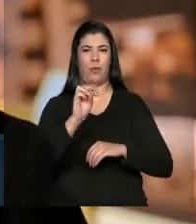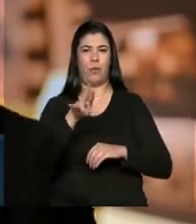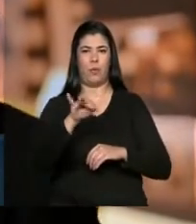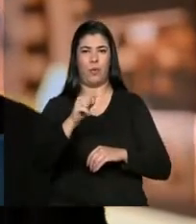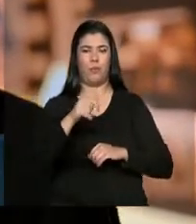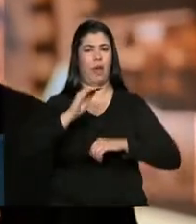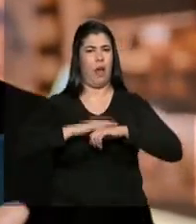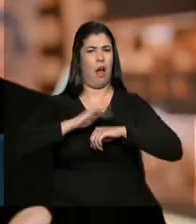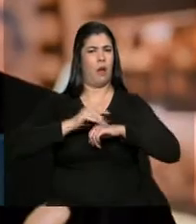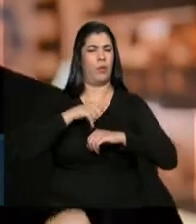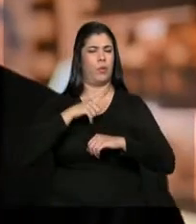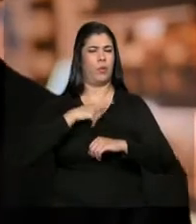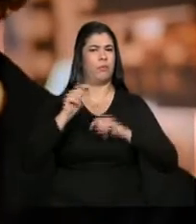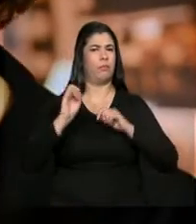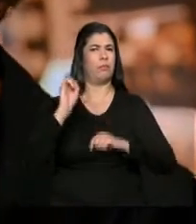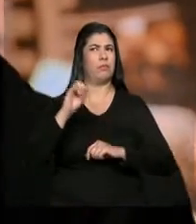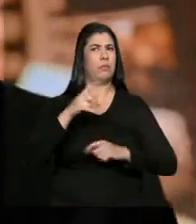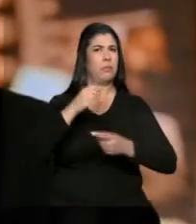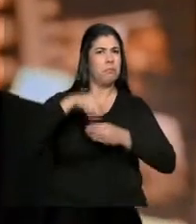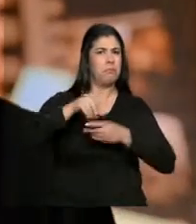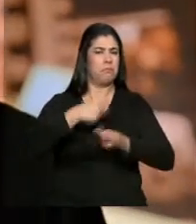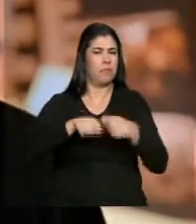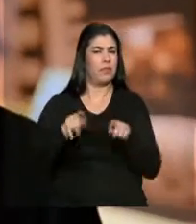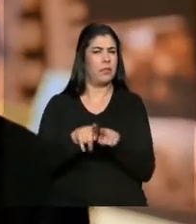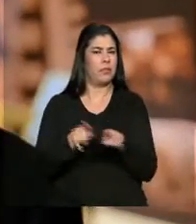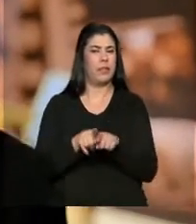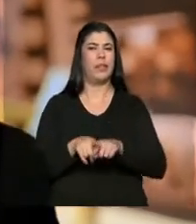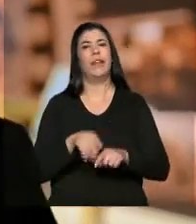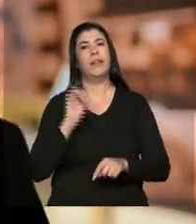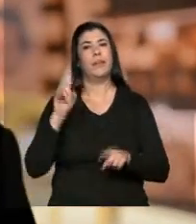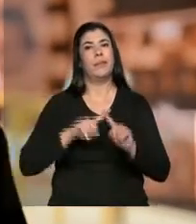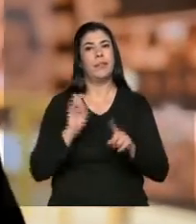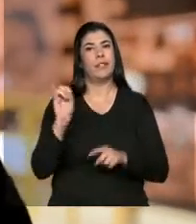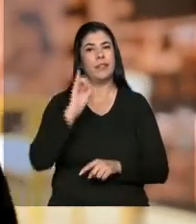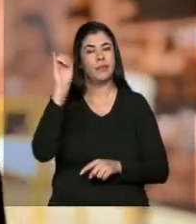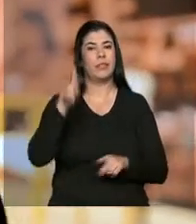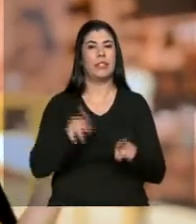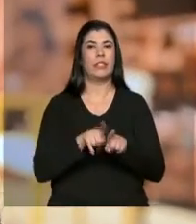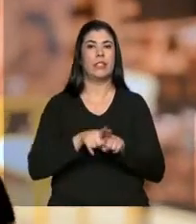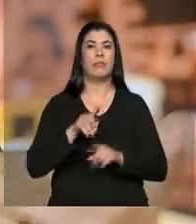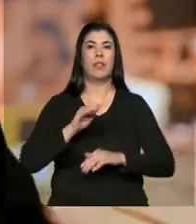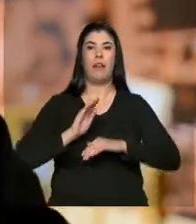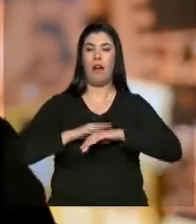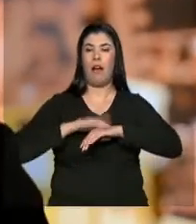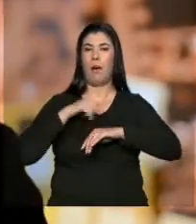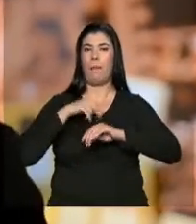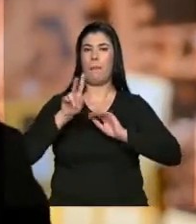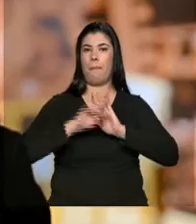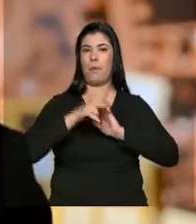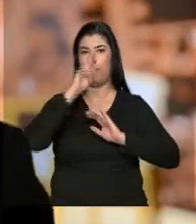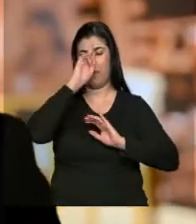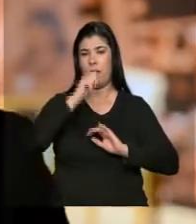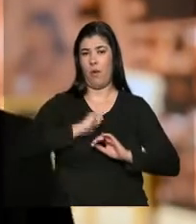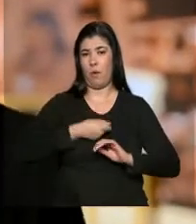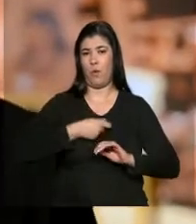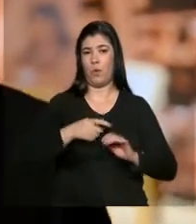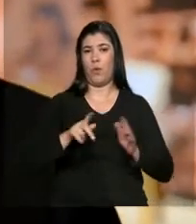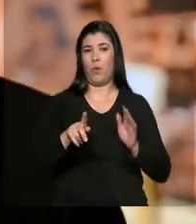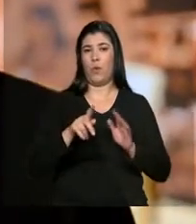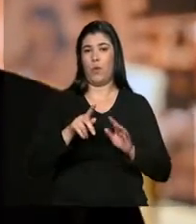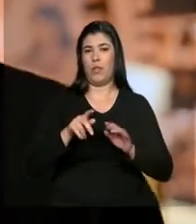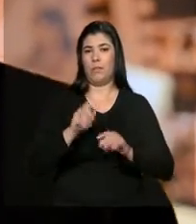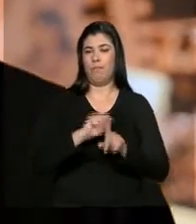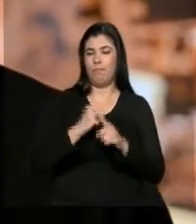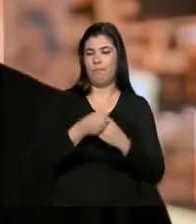econômica, mas também na autonomia social daquela mulher. Ela